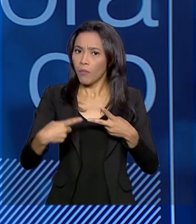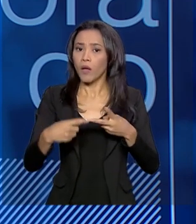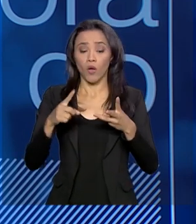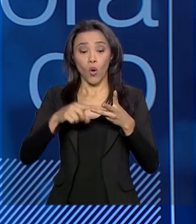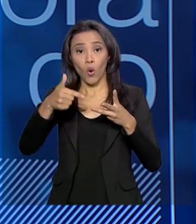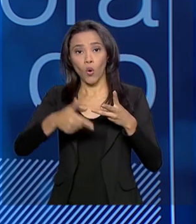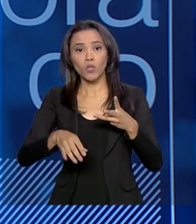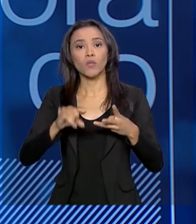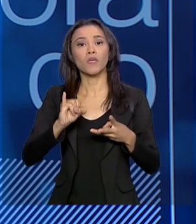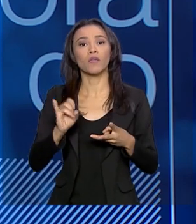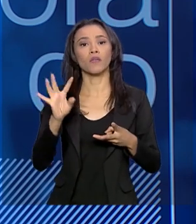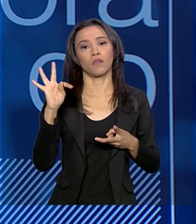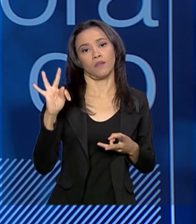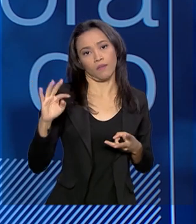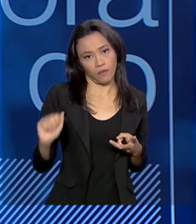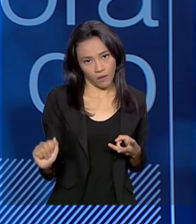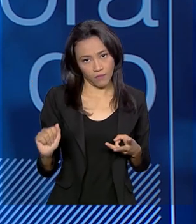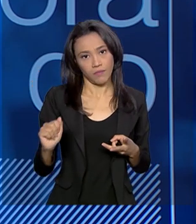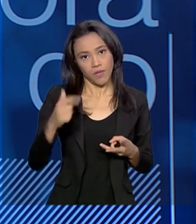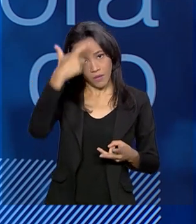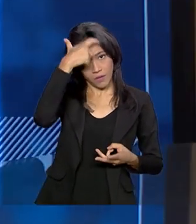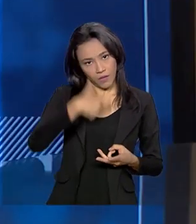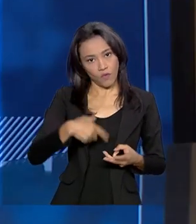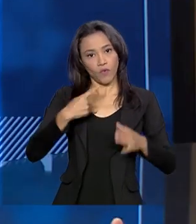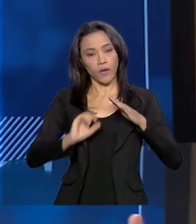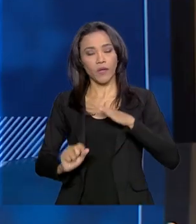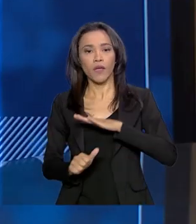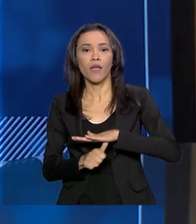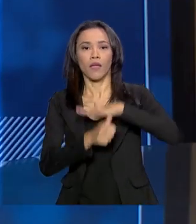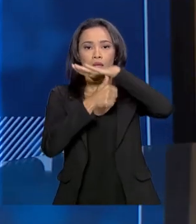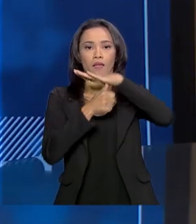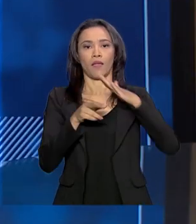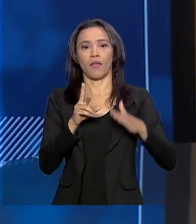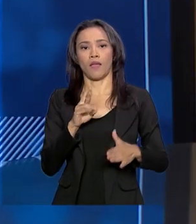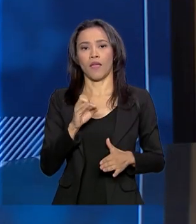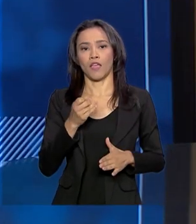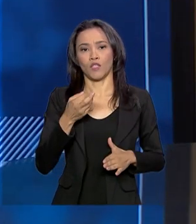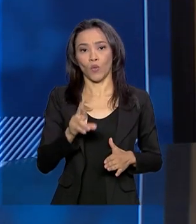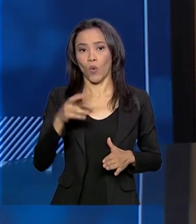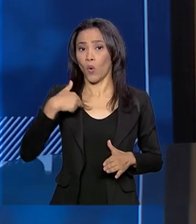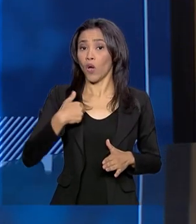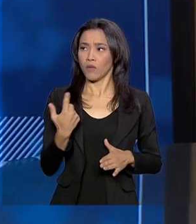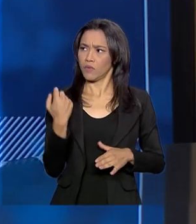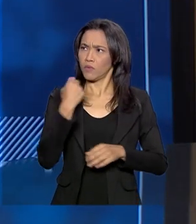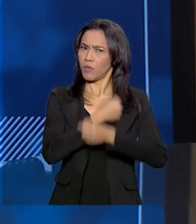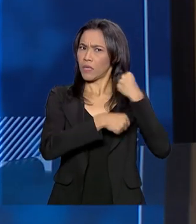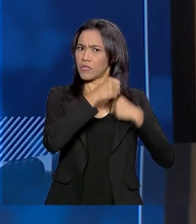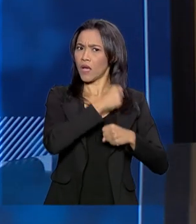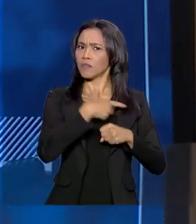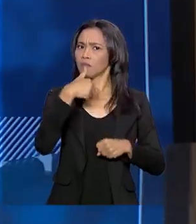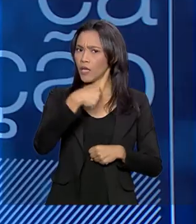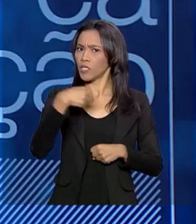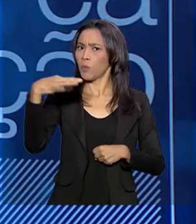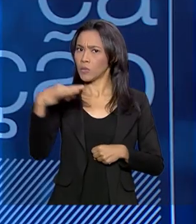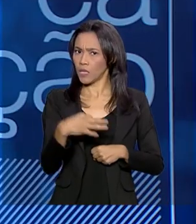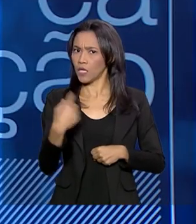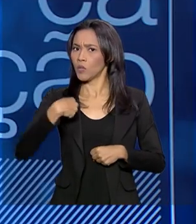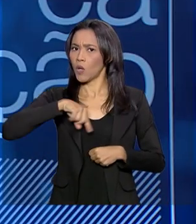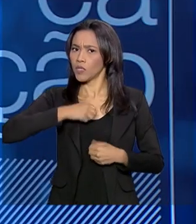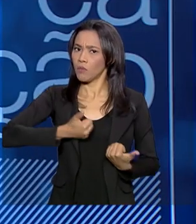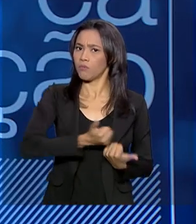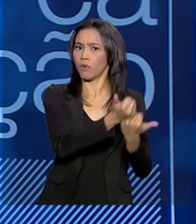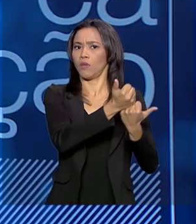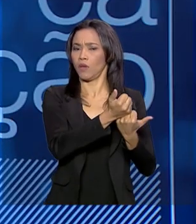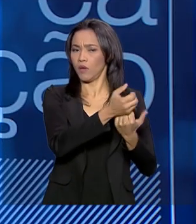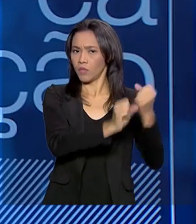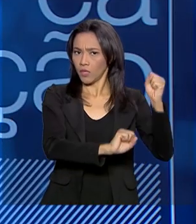ITA, por exemplo, eu vim dessa escola, fui reitor do ITA, nós chegamos, por exemplo, ano passado, a 7% de colaboração com a indústria. Níveis aí do MIT, do